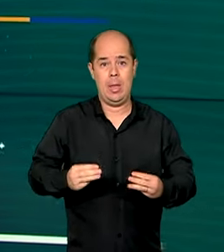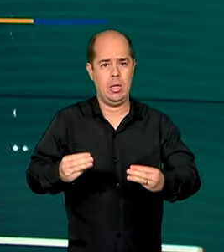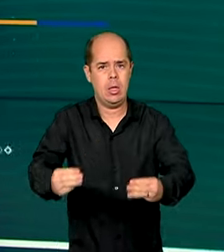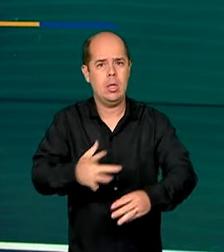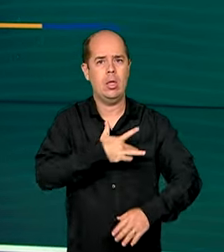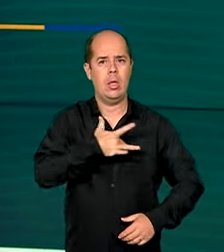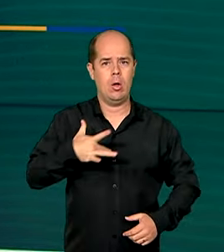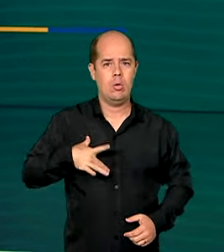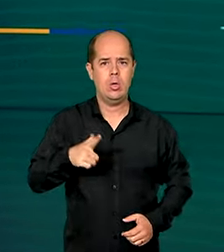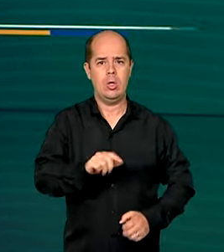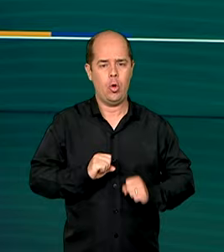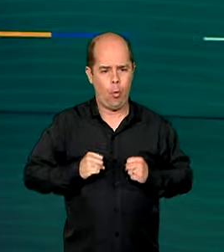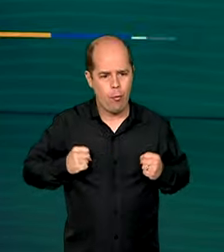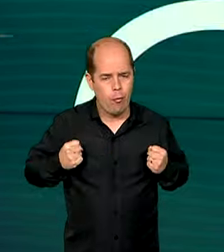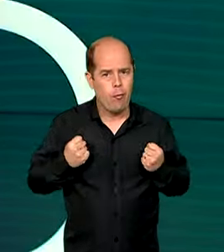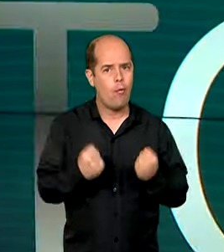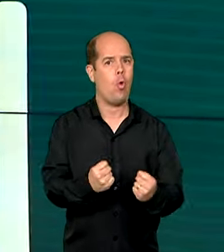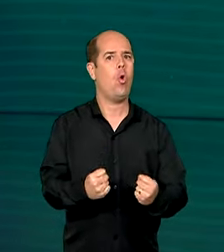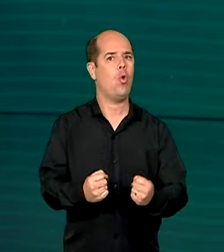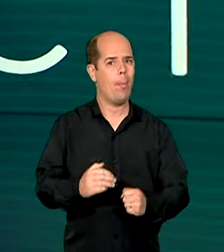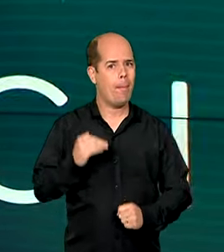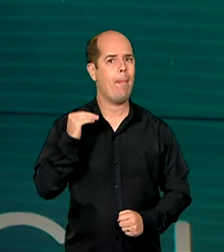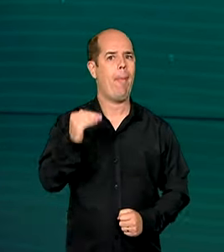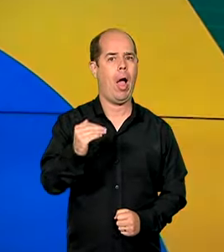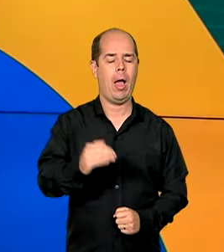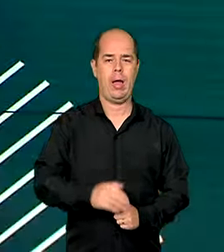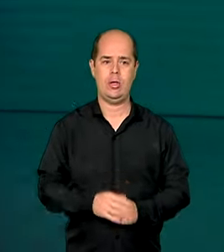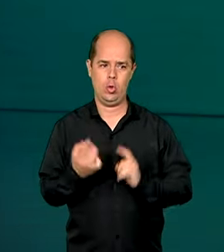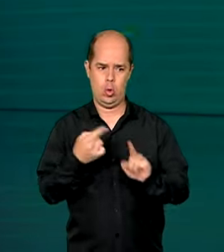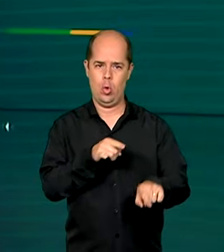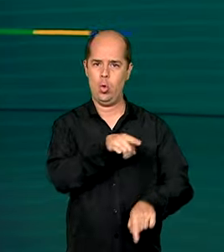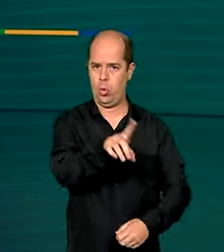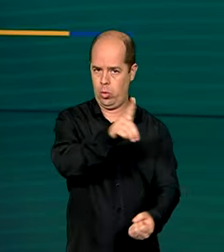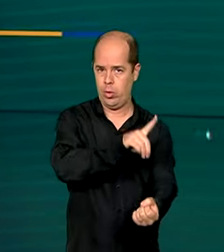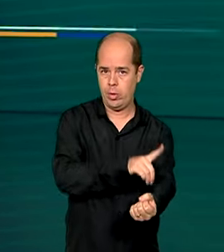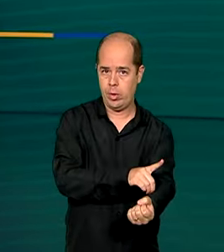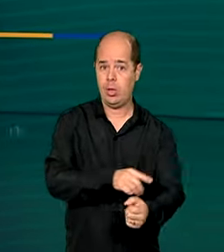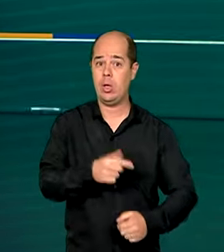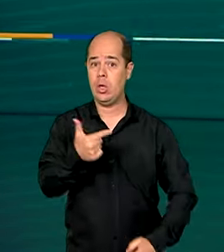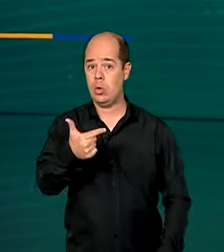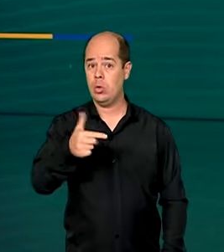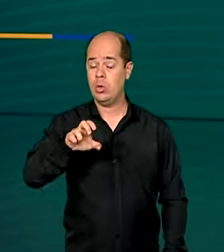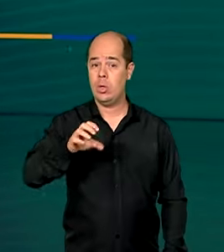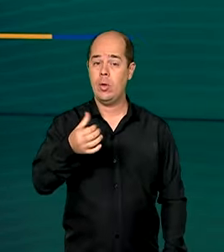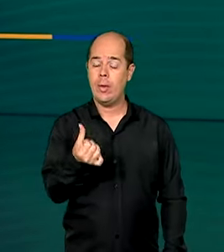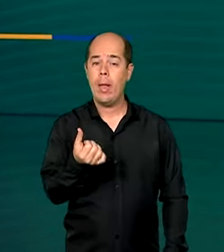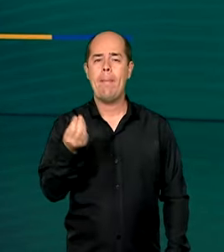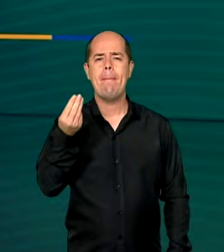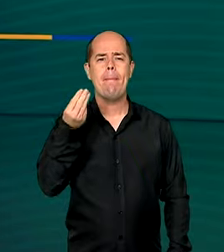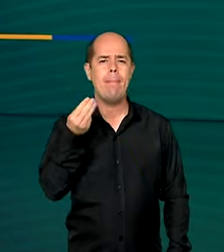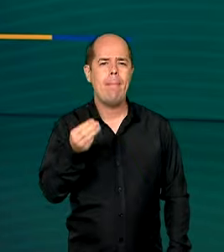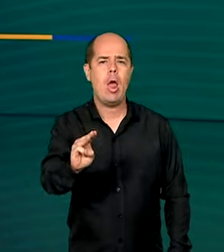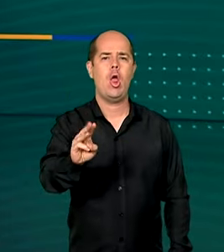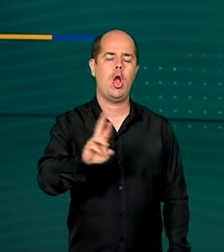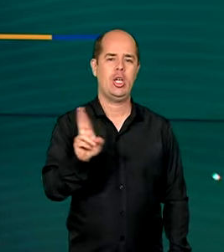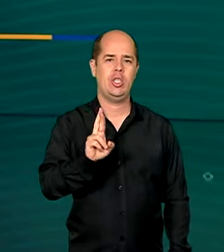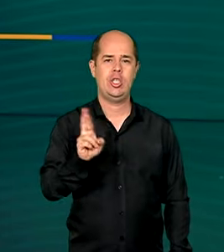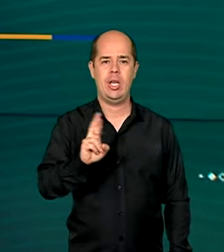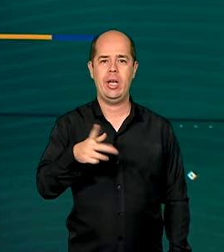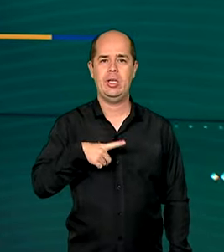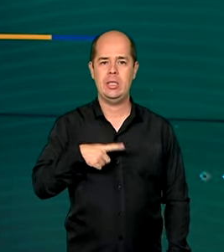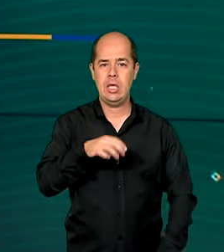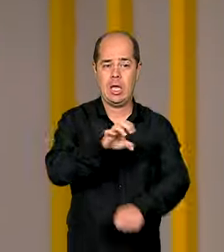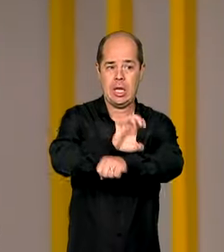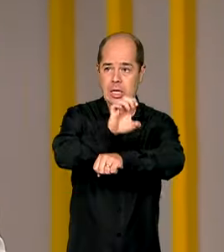de combate ao mosquito Aedes aegypti. 256 milhões de reais vão ser investidos em estados e